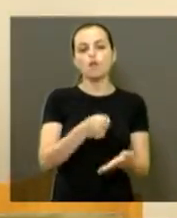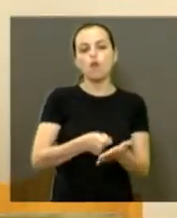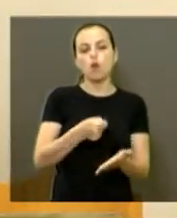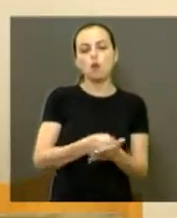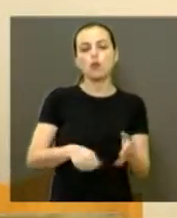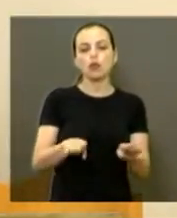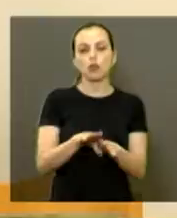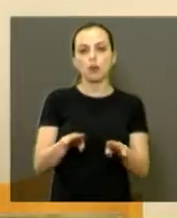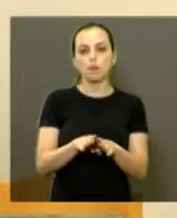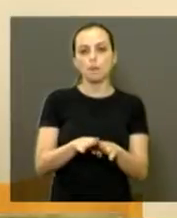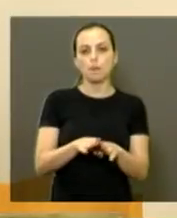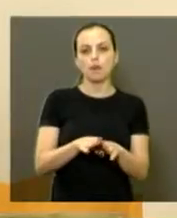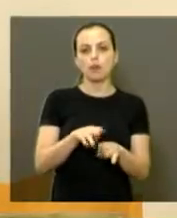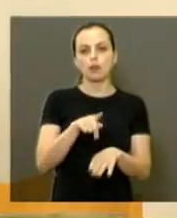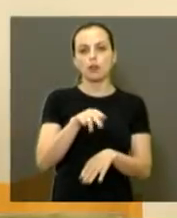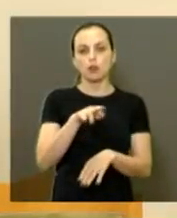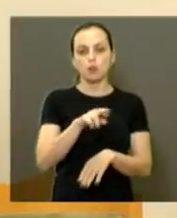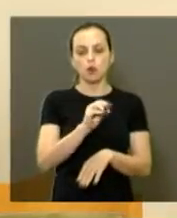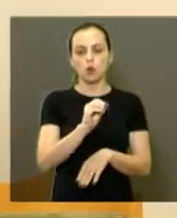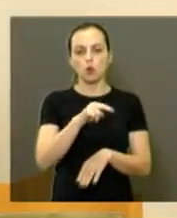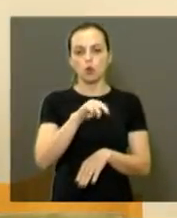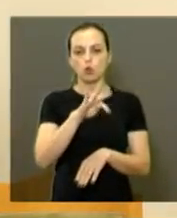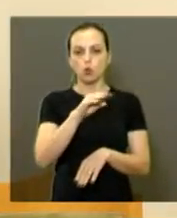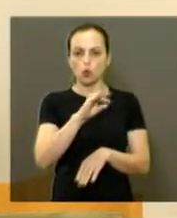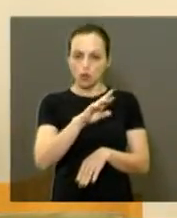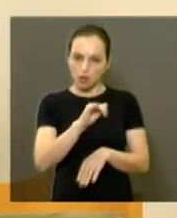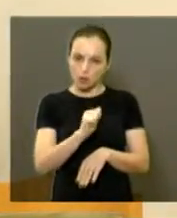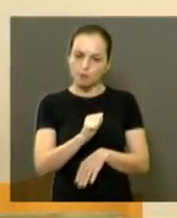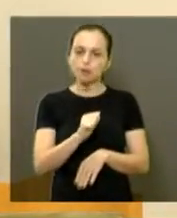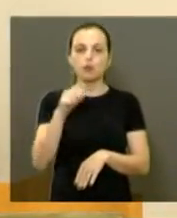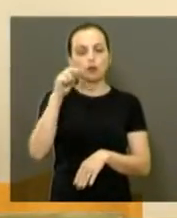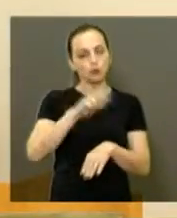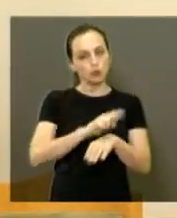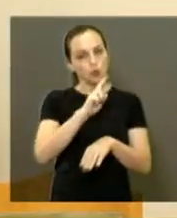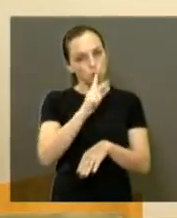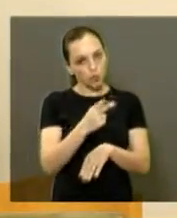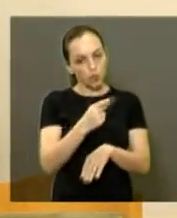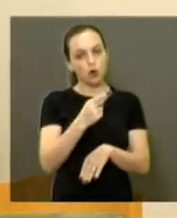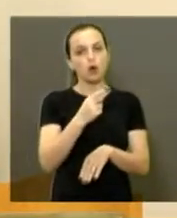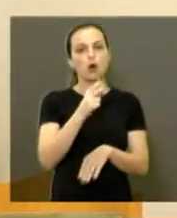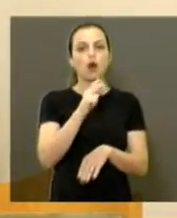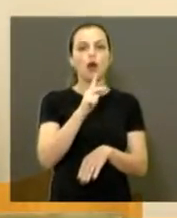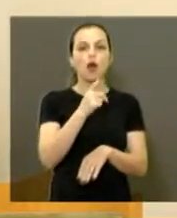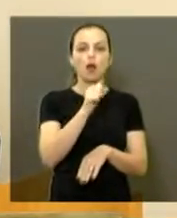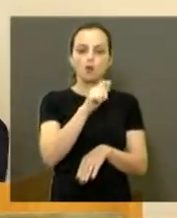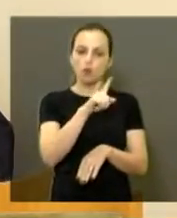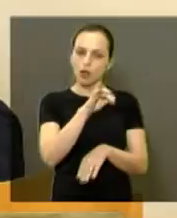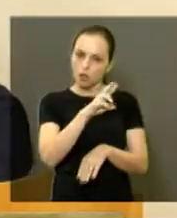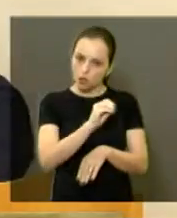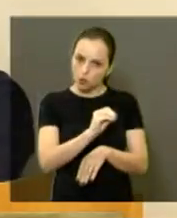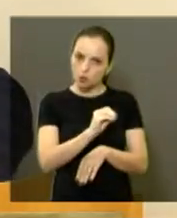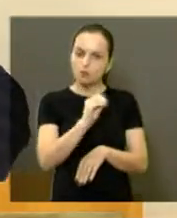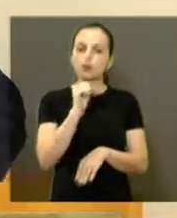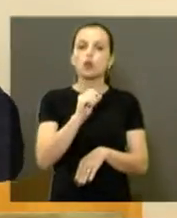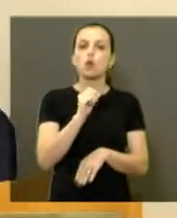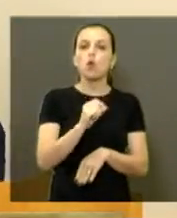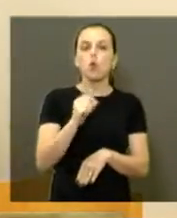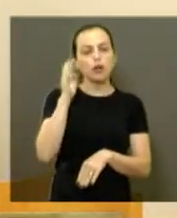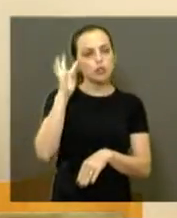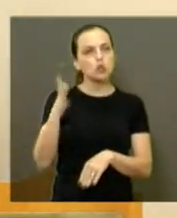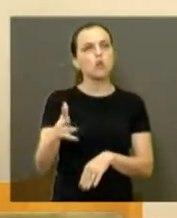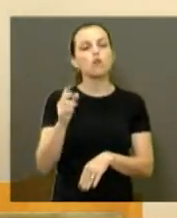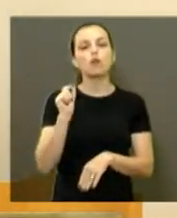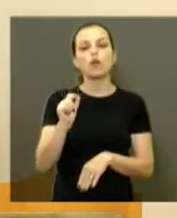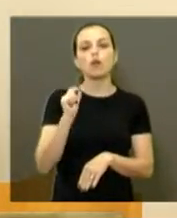também da promotoria da saúde, doutor Alvaro André Cruz, qual a sua providência que foi